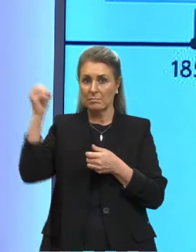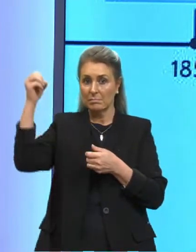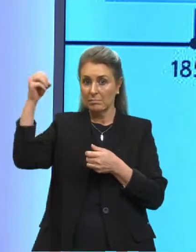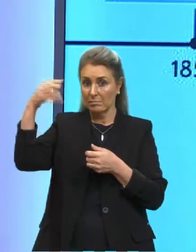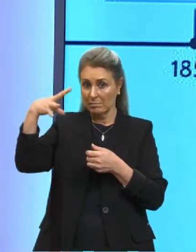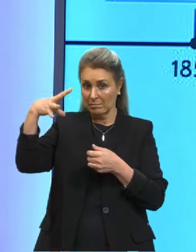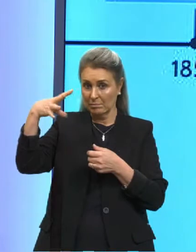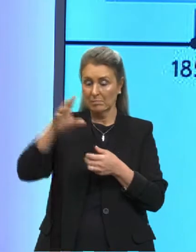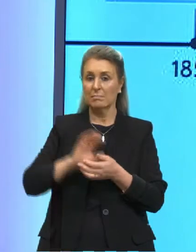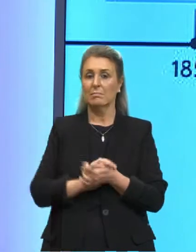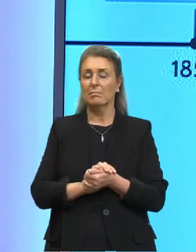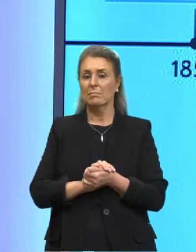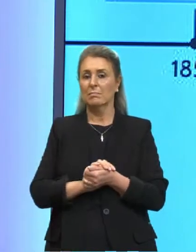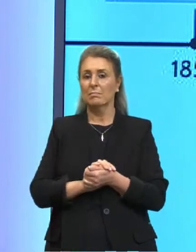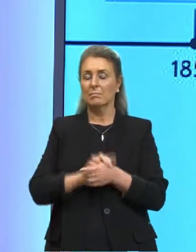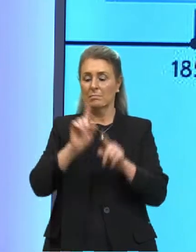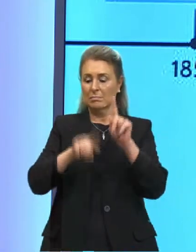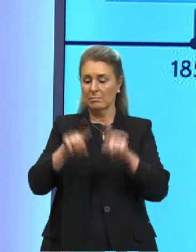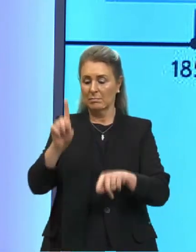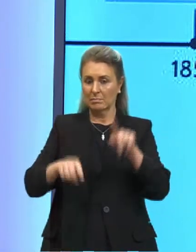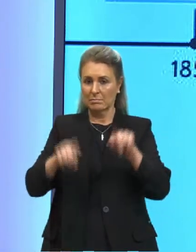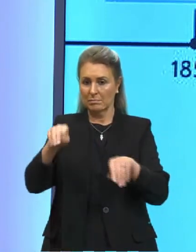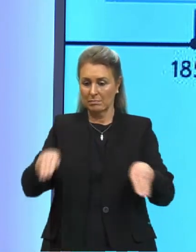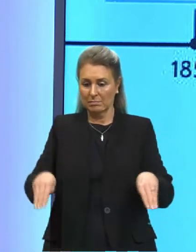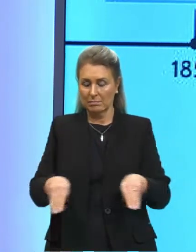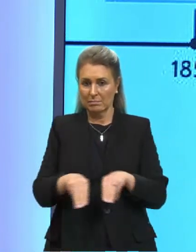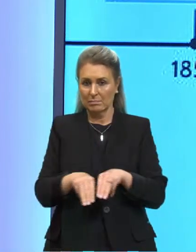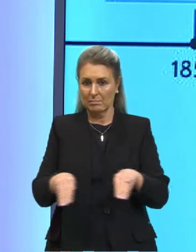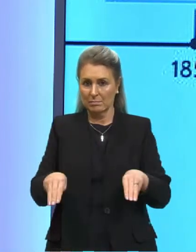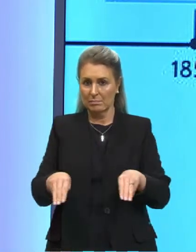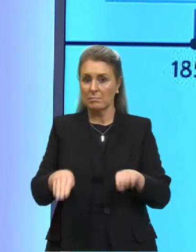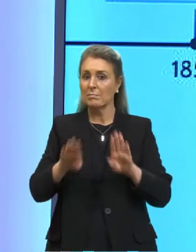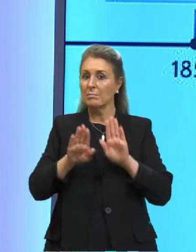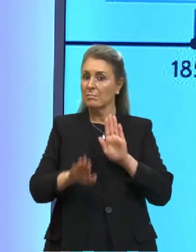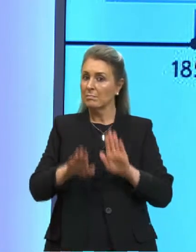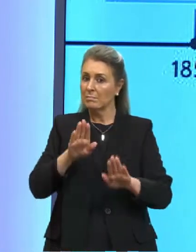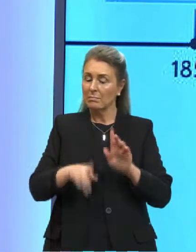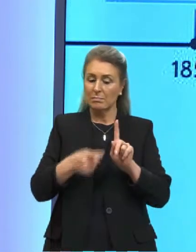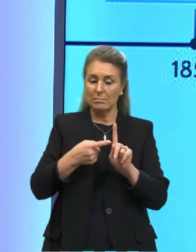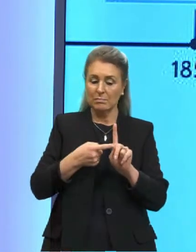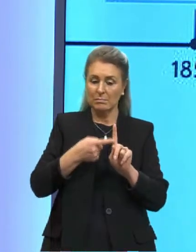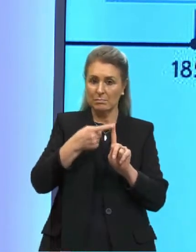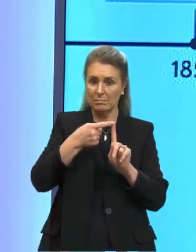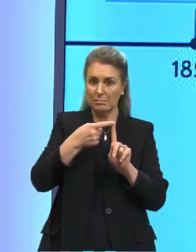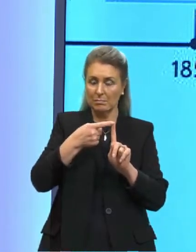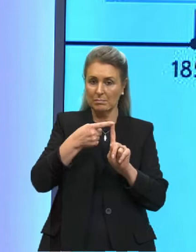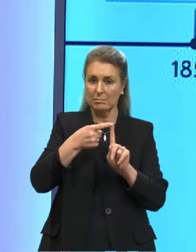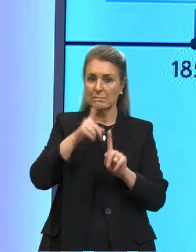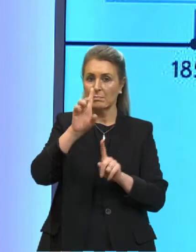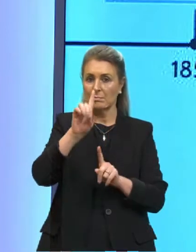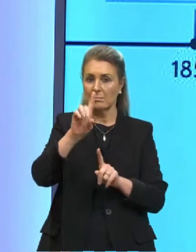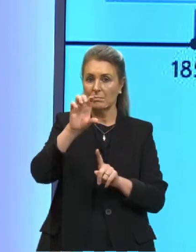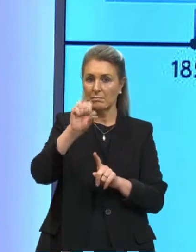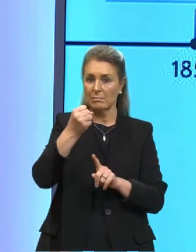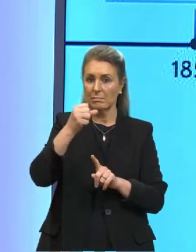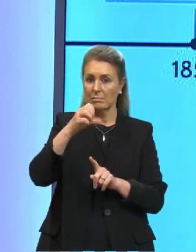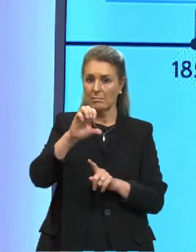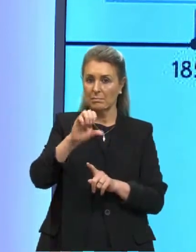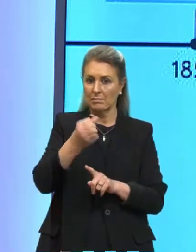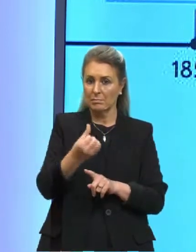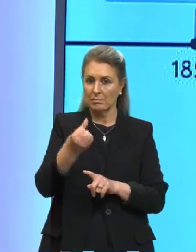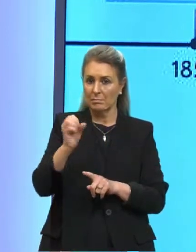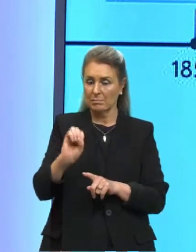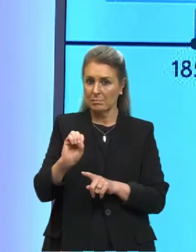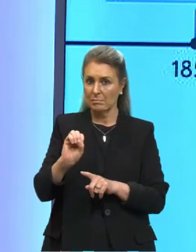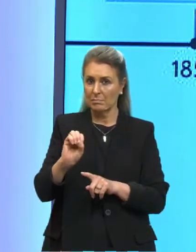emite ondas eletromagnéticas dependendo da sua temperatura. O Kirchhoff é aí, e em 1860, aqui próximo a